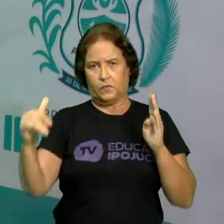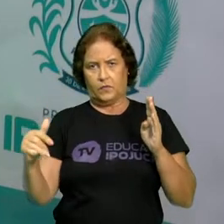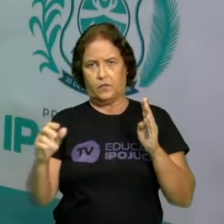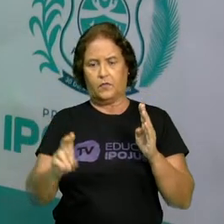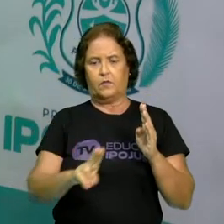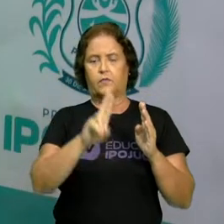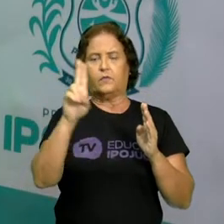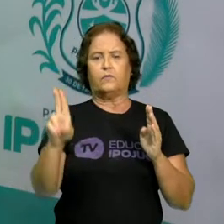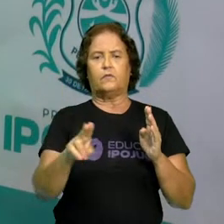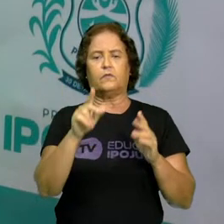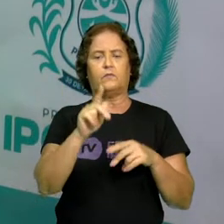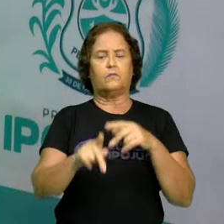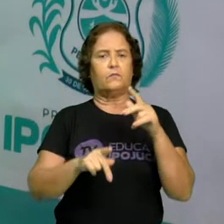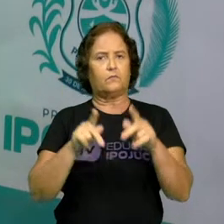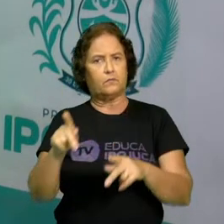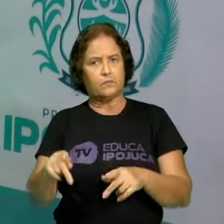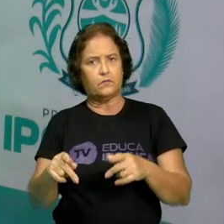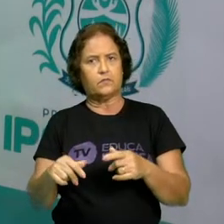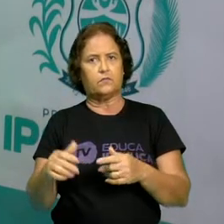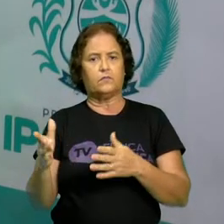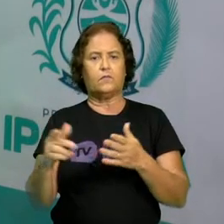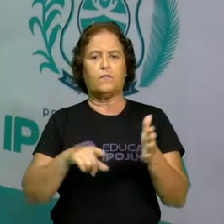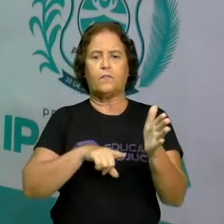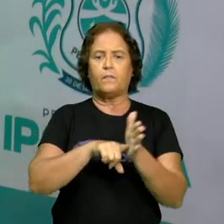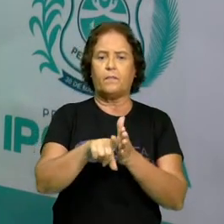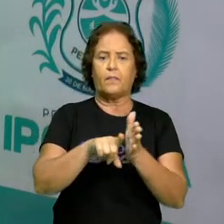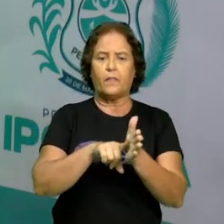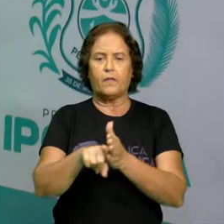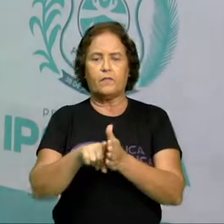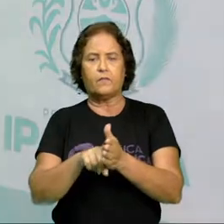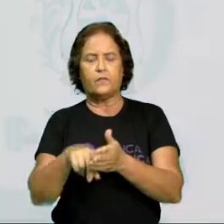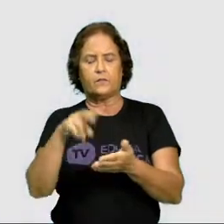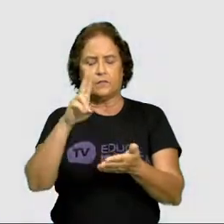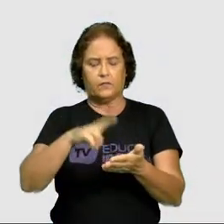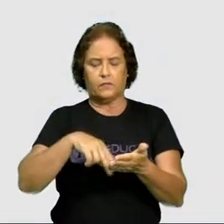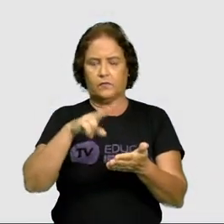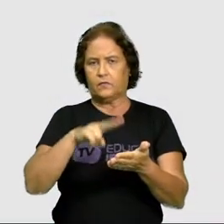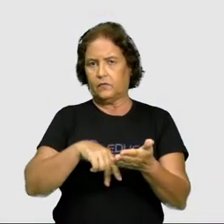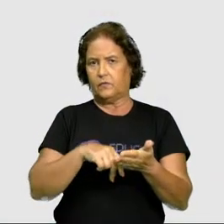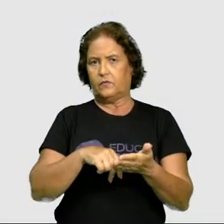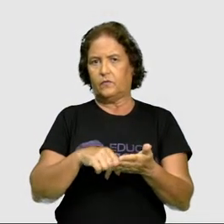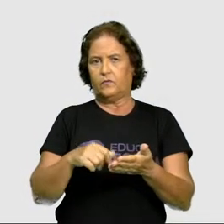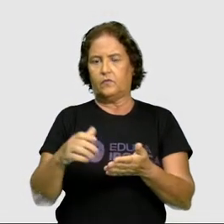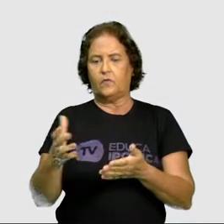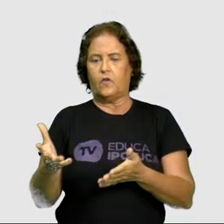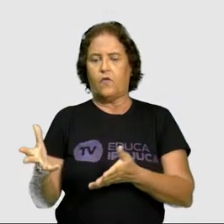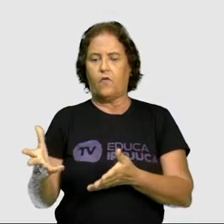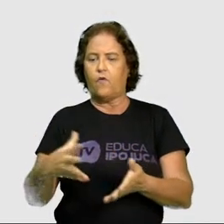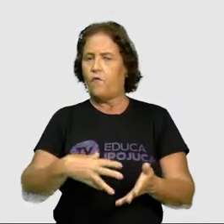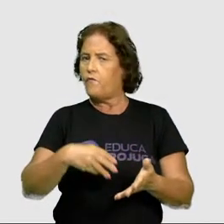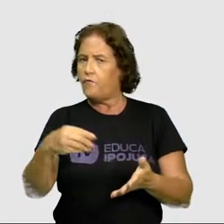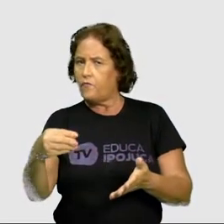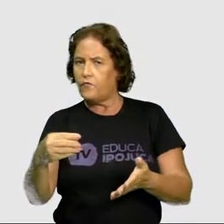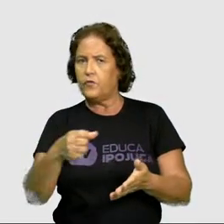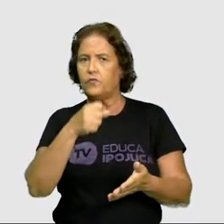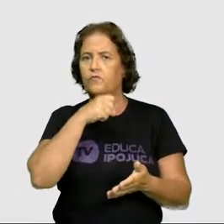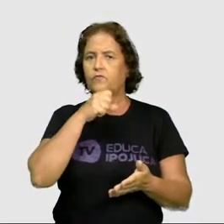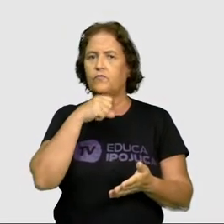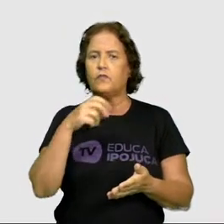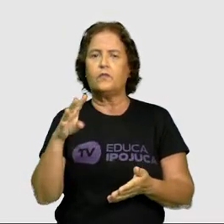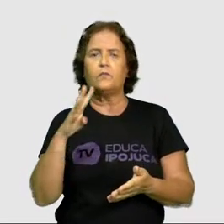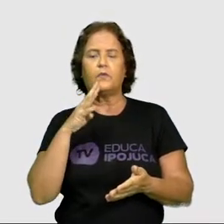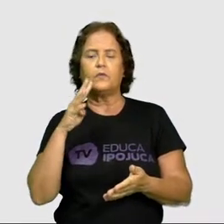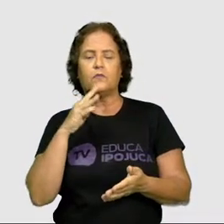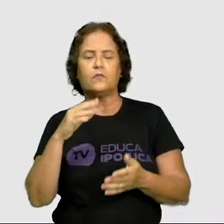o uso da população, para ir lá fazer uma pesquisa, uma leitura, levar o seu filho, o seu neto, para poder conhecer a